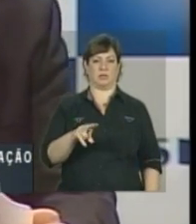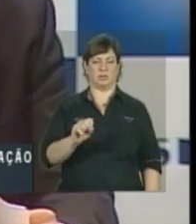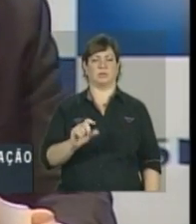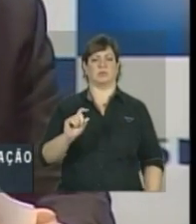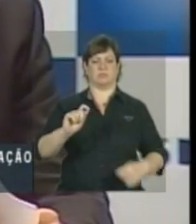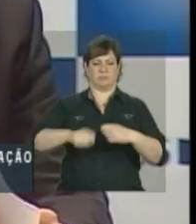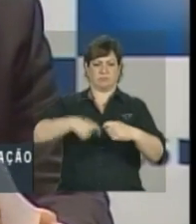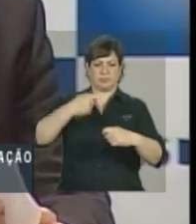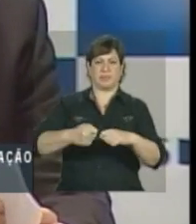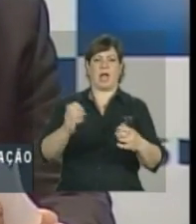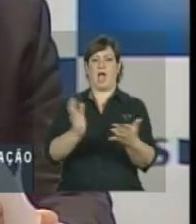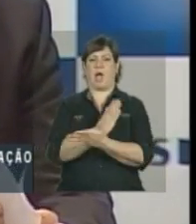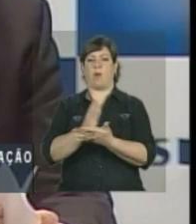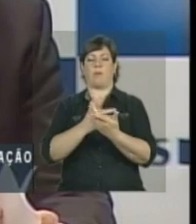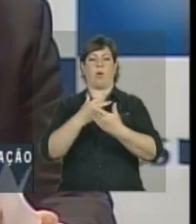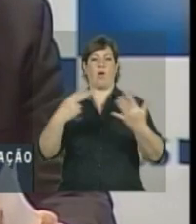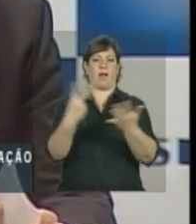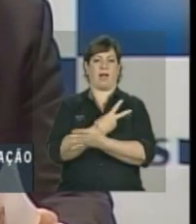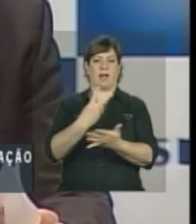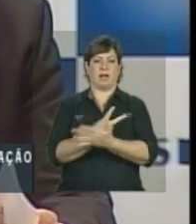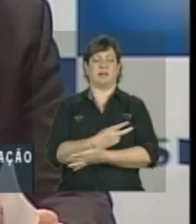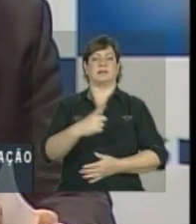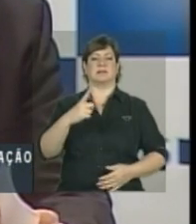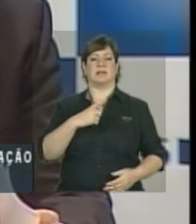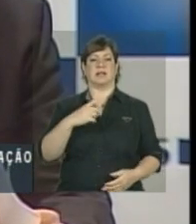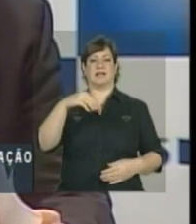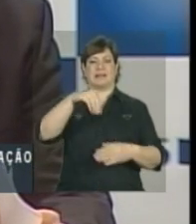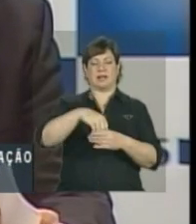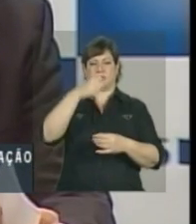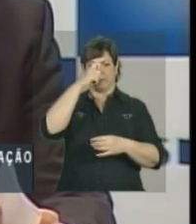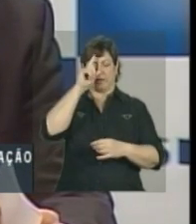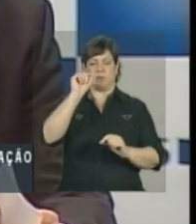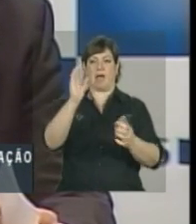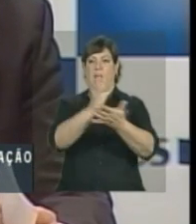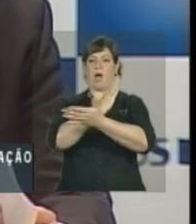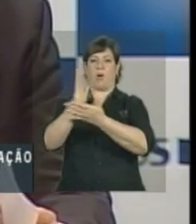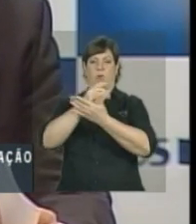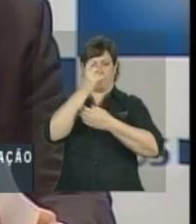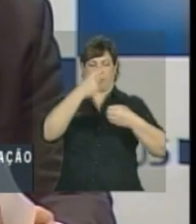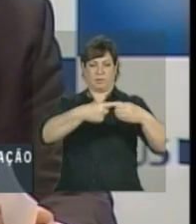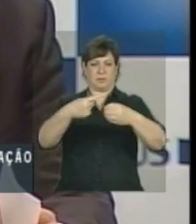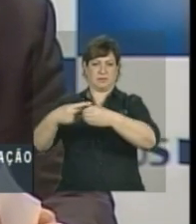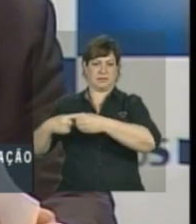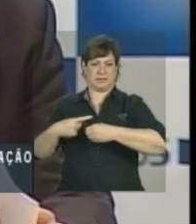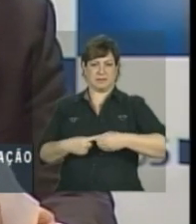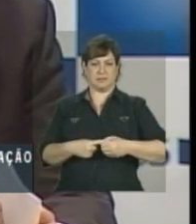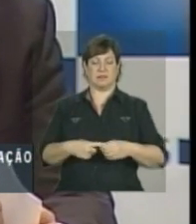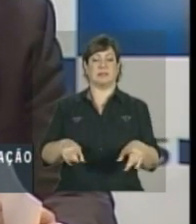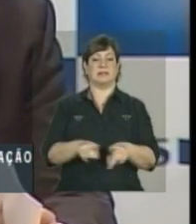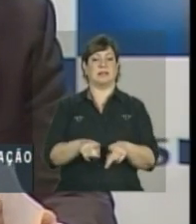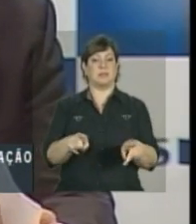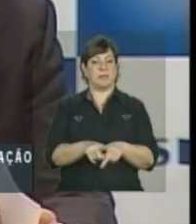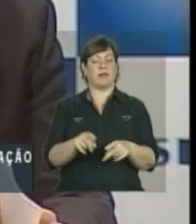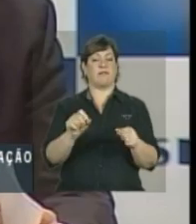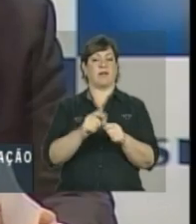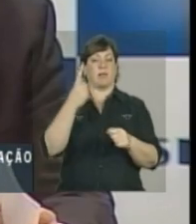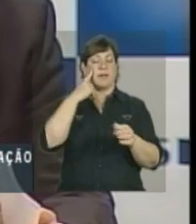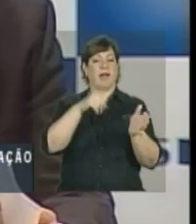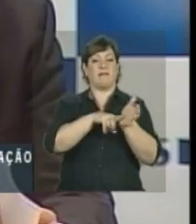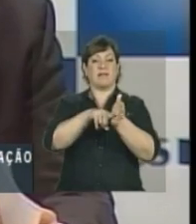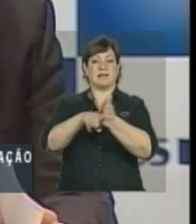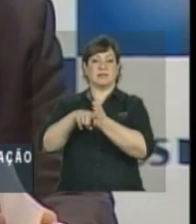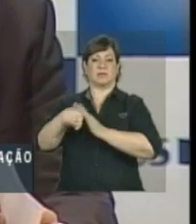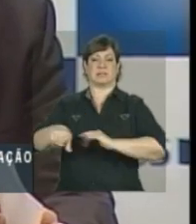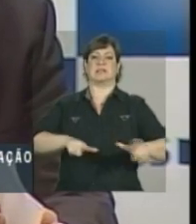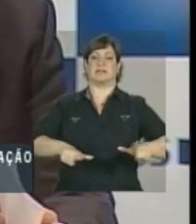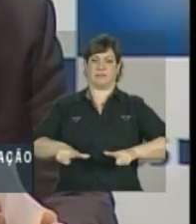punir algumas irregularidades que acontecem em hospitais, inclusive em alguns municípios. E também faz uma avaliação do serviço.